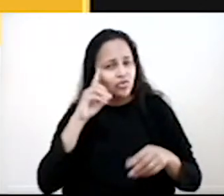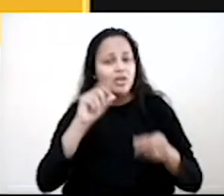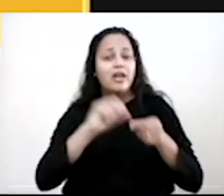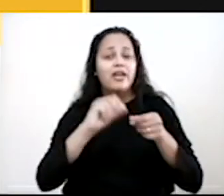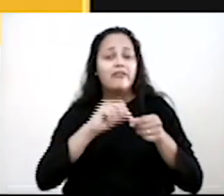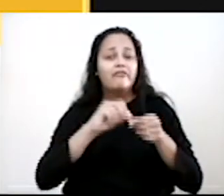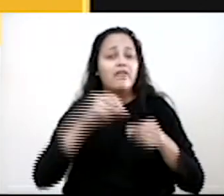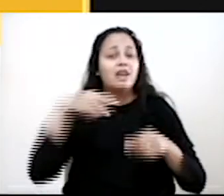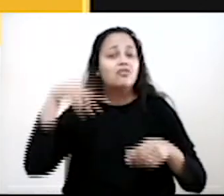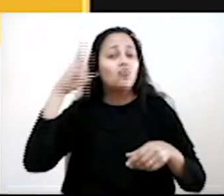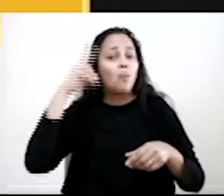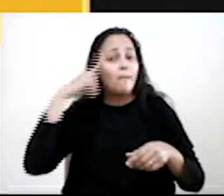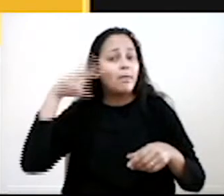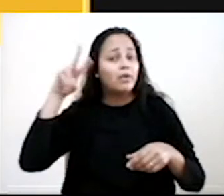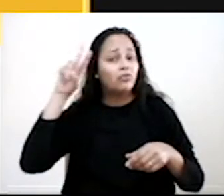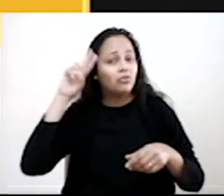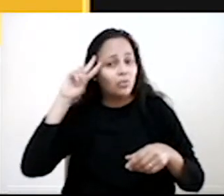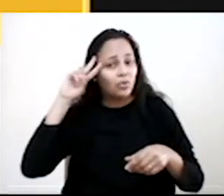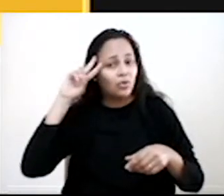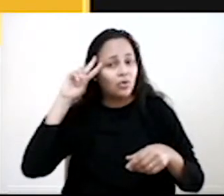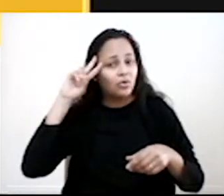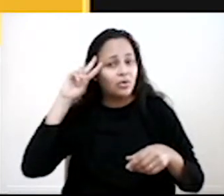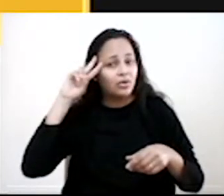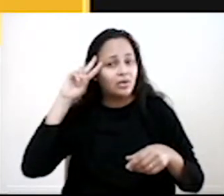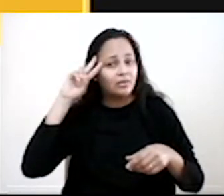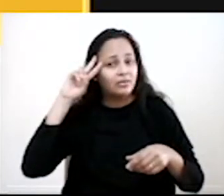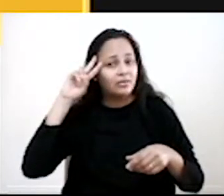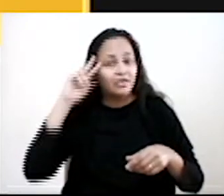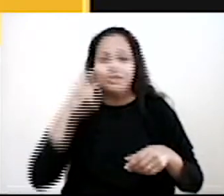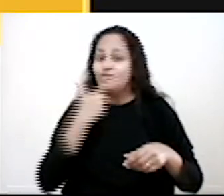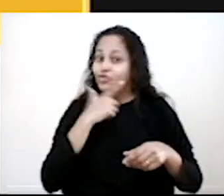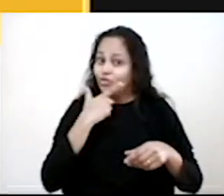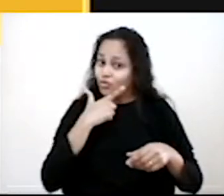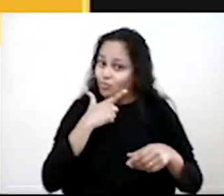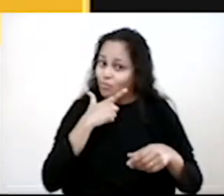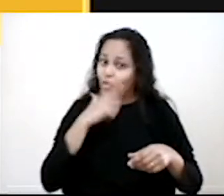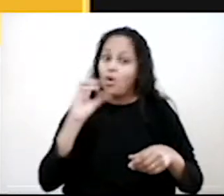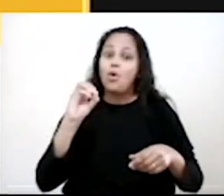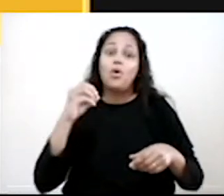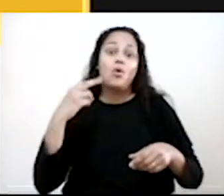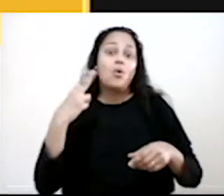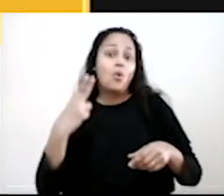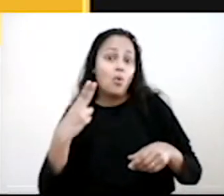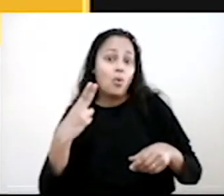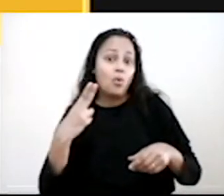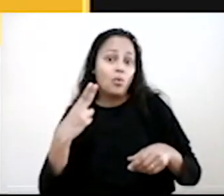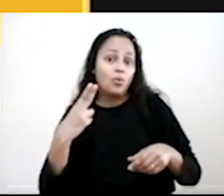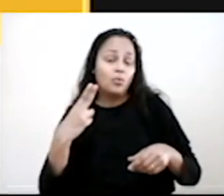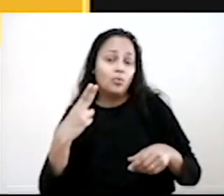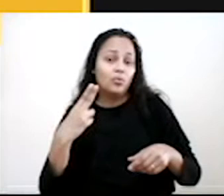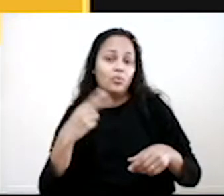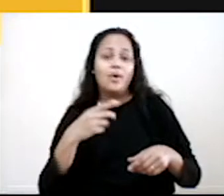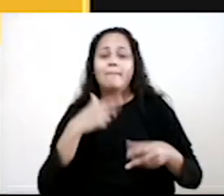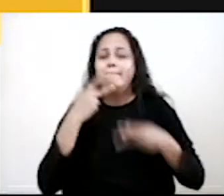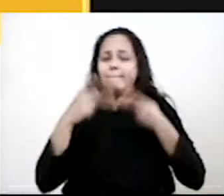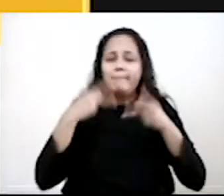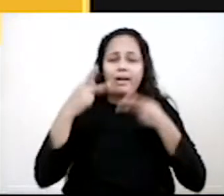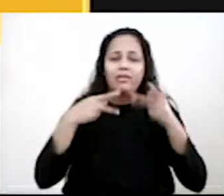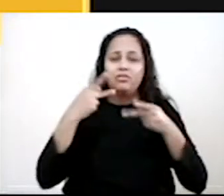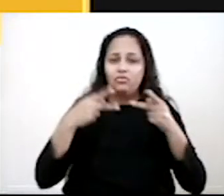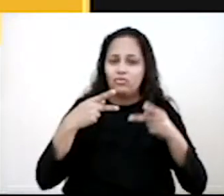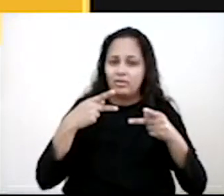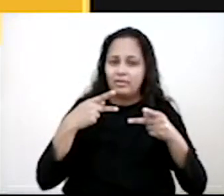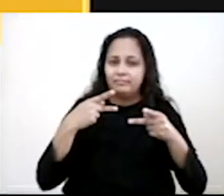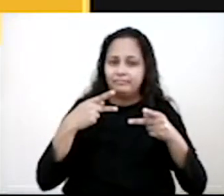a dia e cria uma história. Seja essa história para ser de humor, seja para criticar alguma coisa ou para os dois.